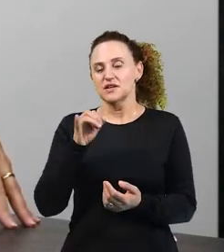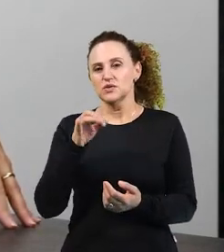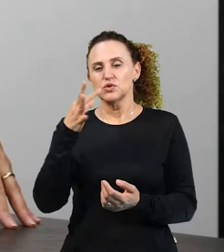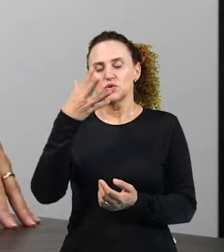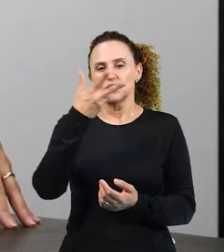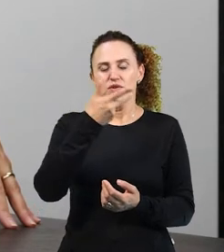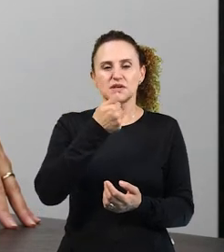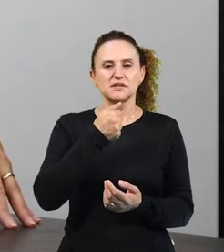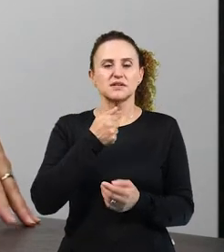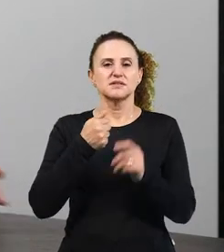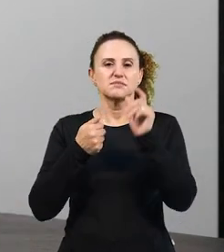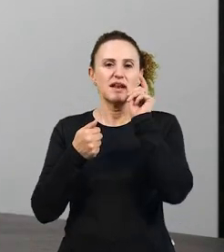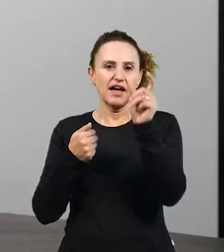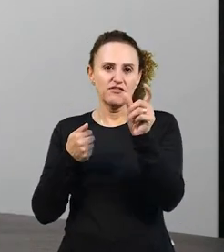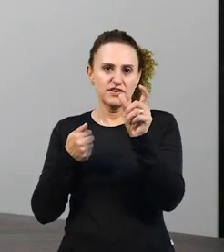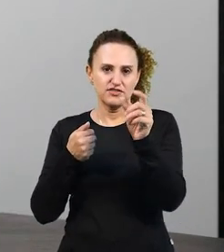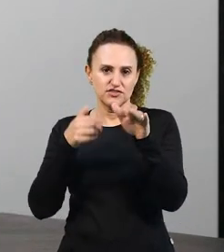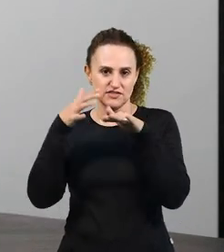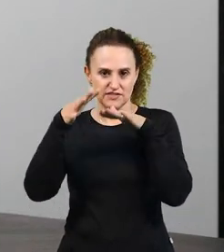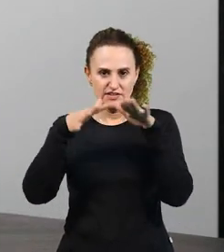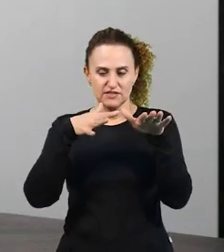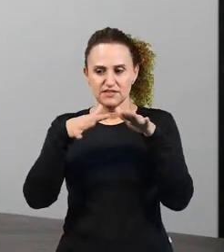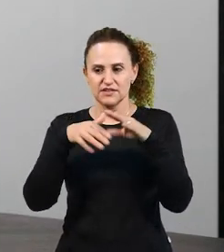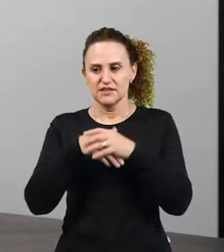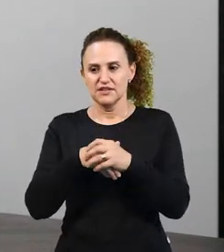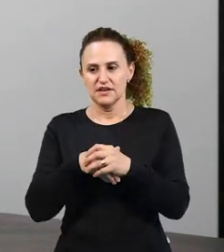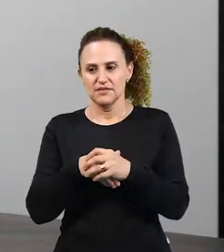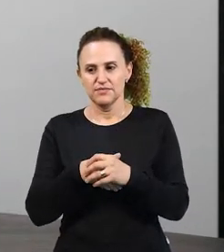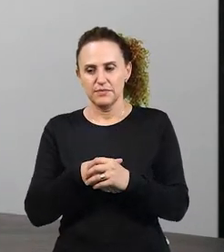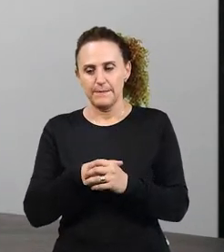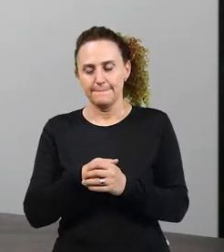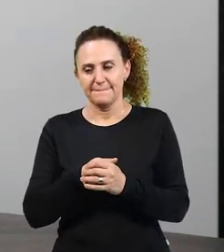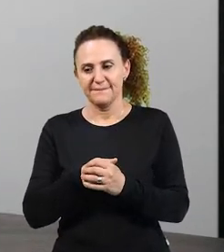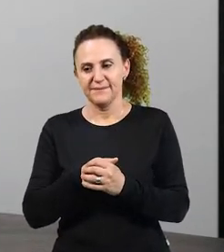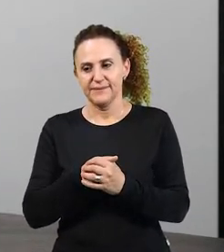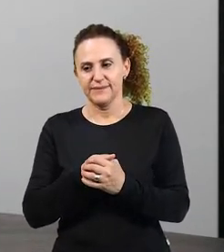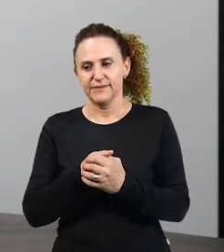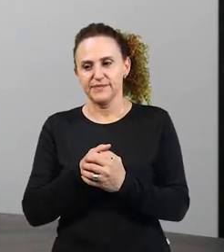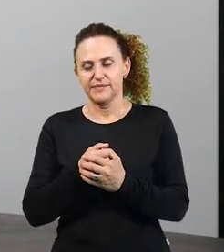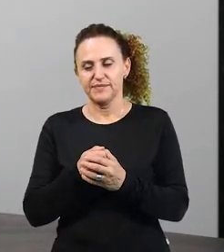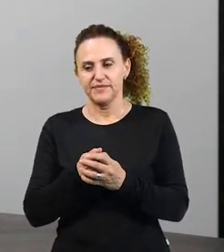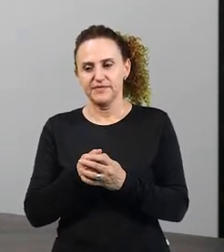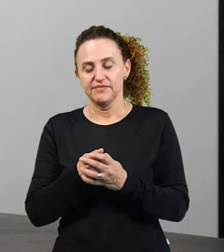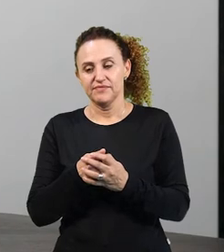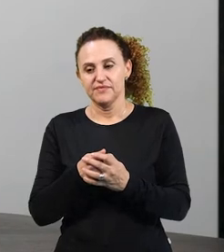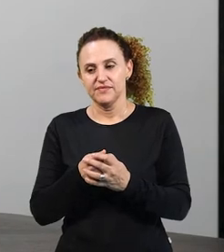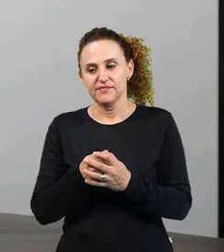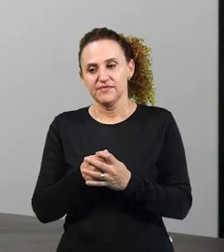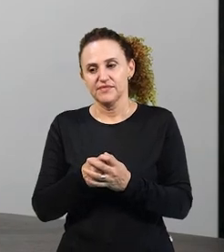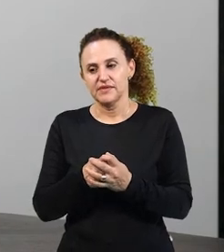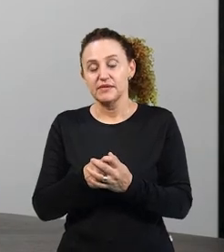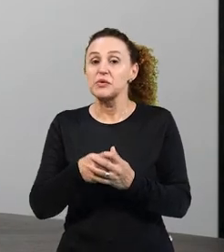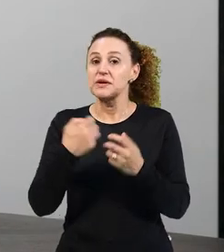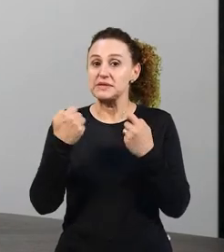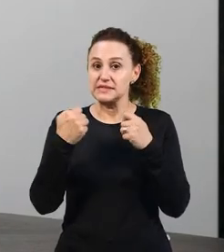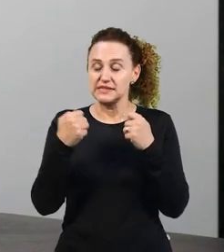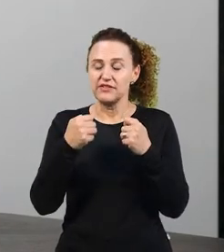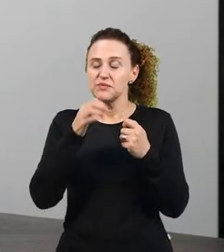flexão de grau. Aí eu teria que falar assim, menininho, menininha. Porque aí